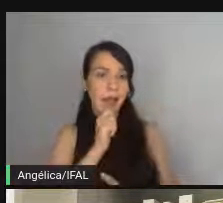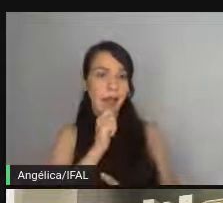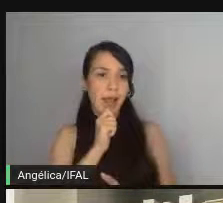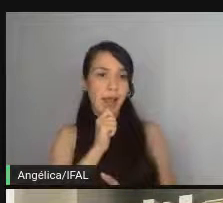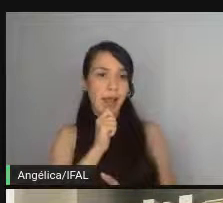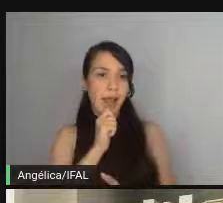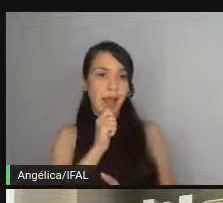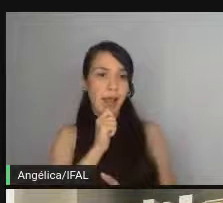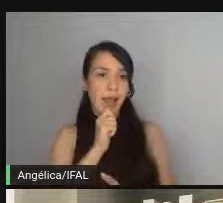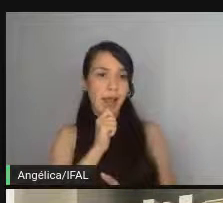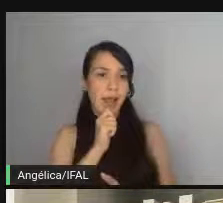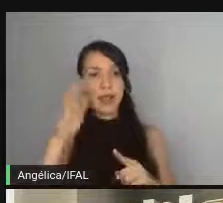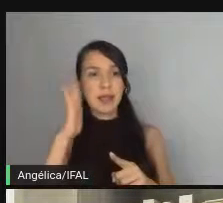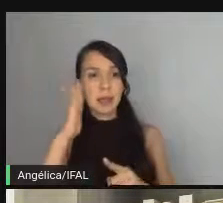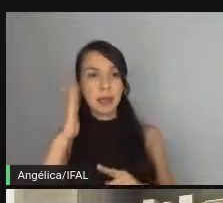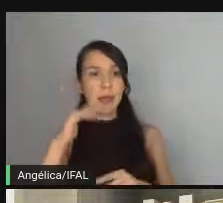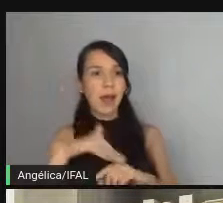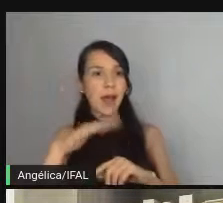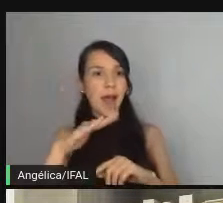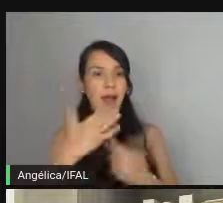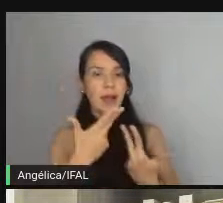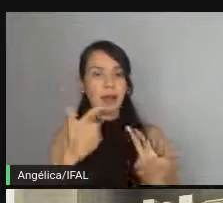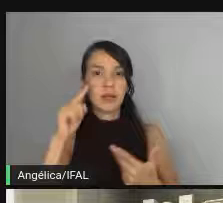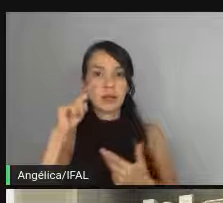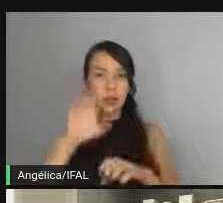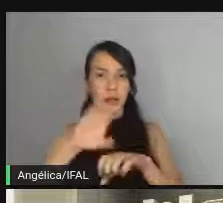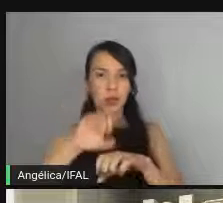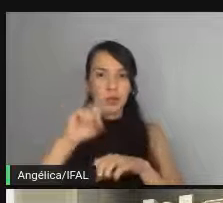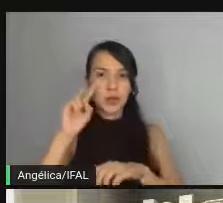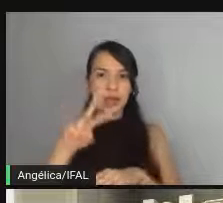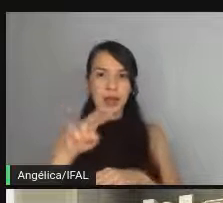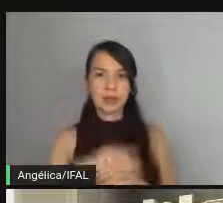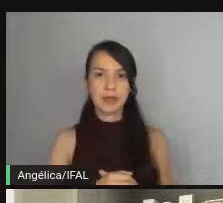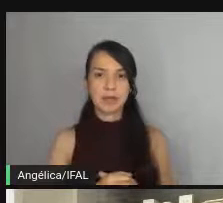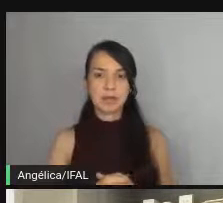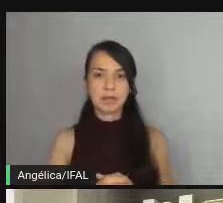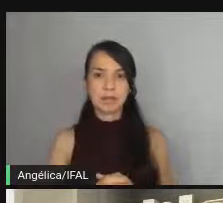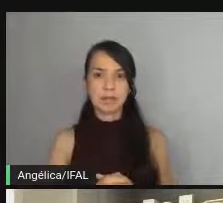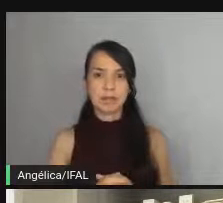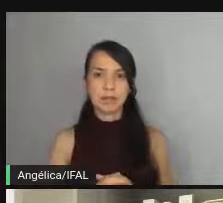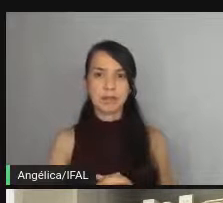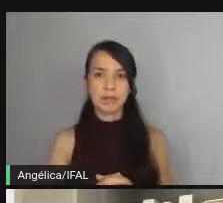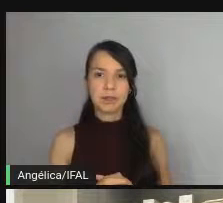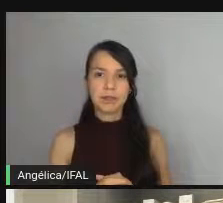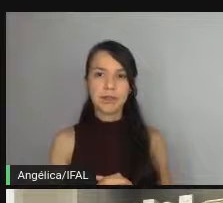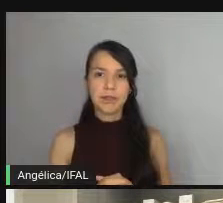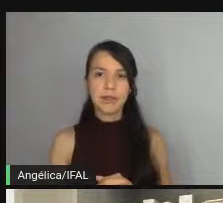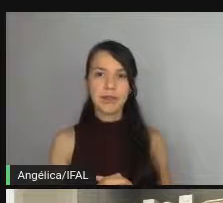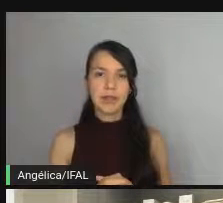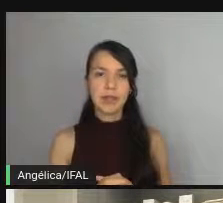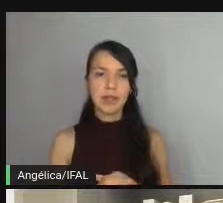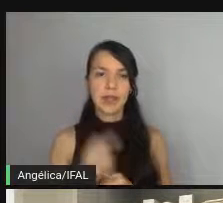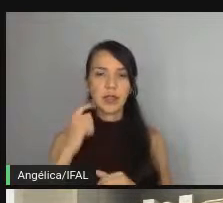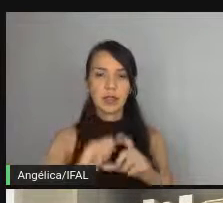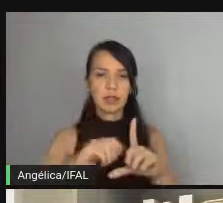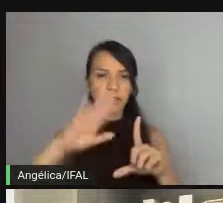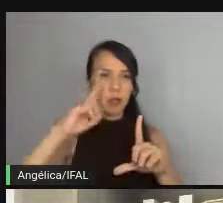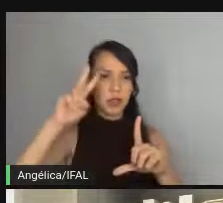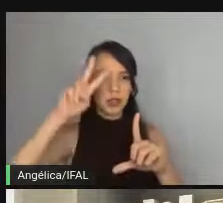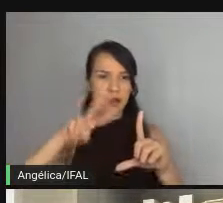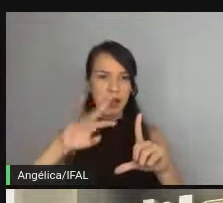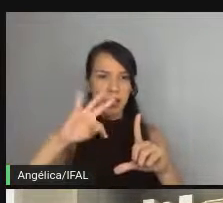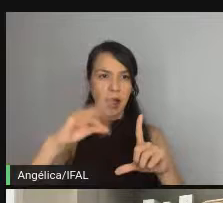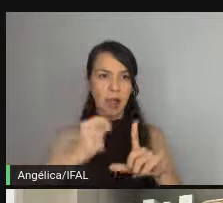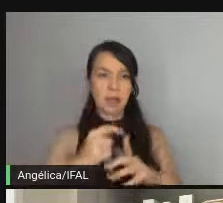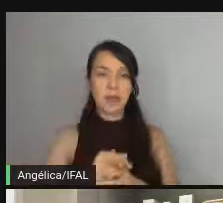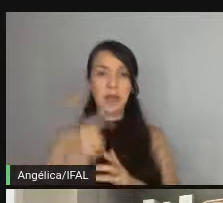mas se você quiser saber mais sobre o curso tá aqui deixa eu só passar um um overview rápido né ele